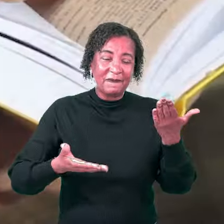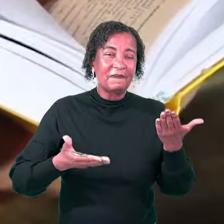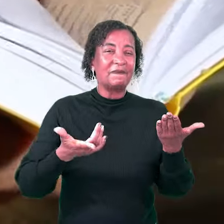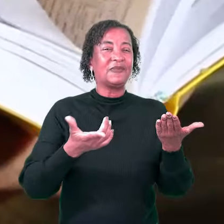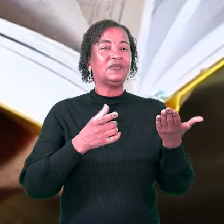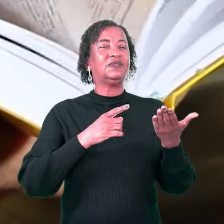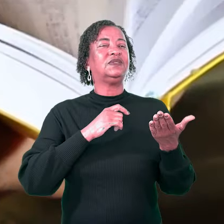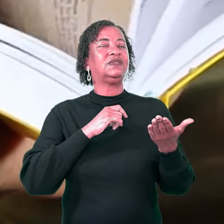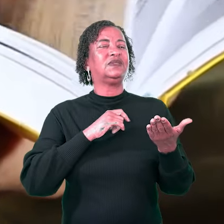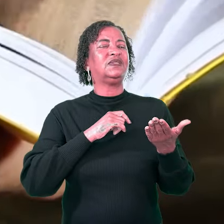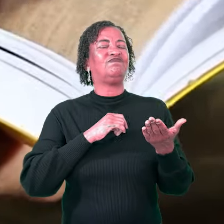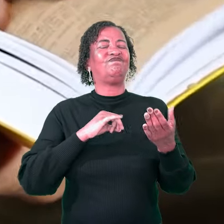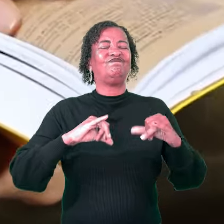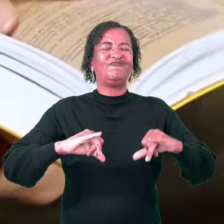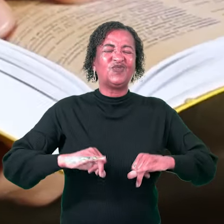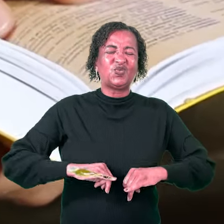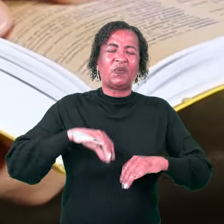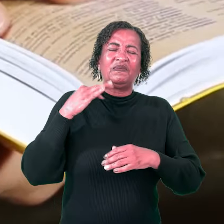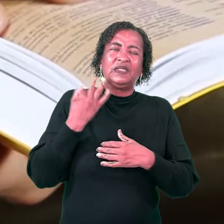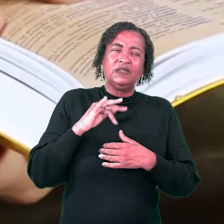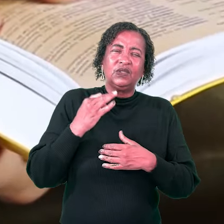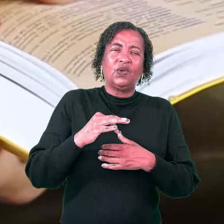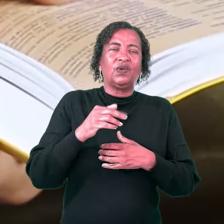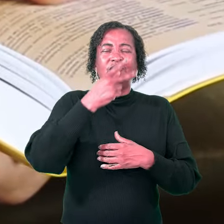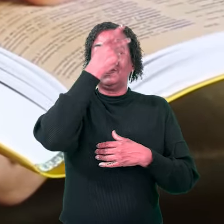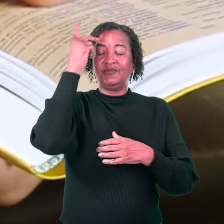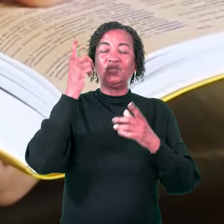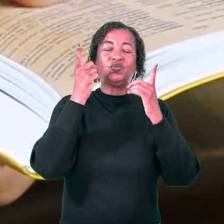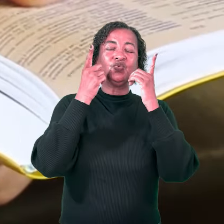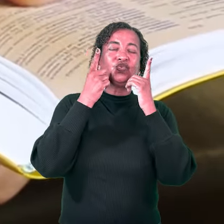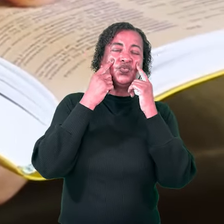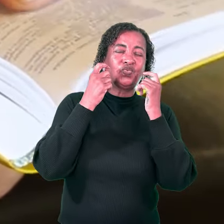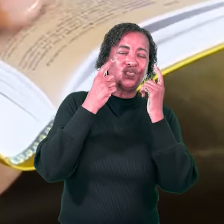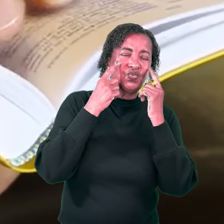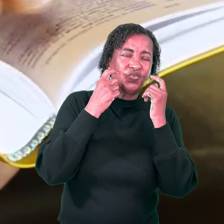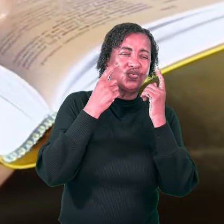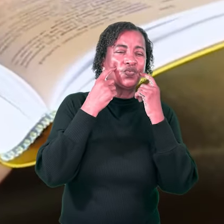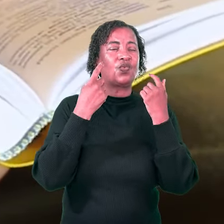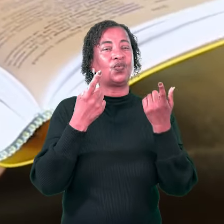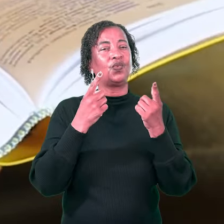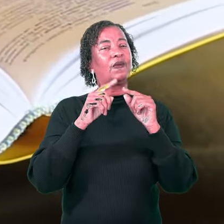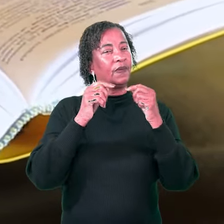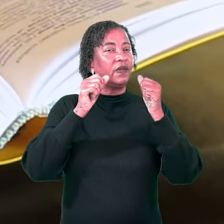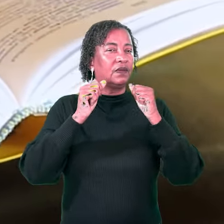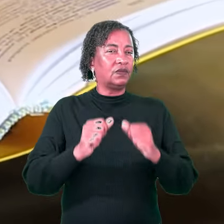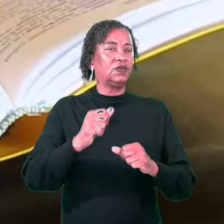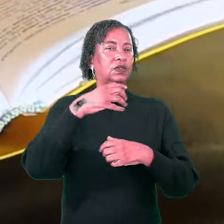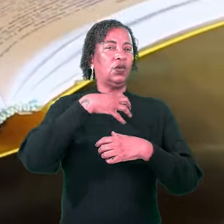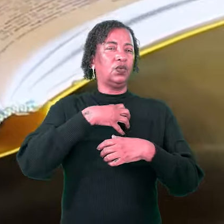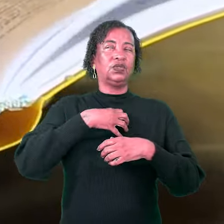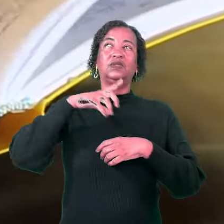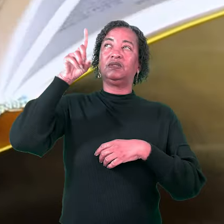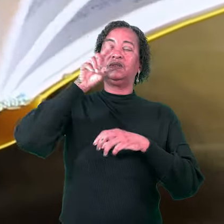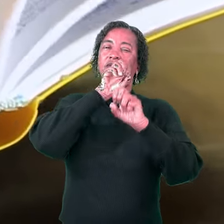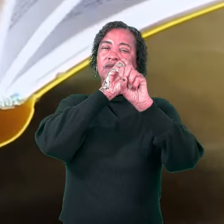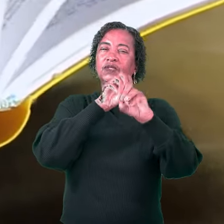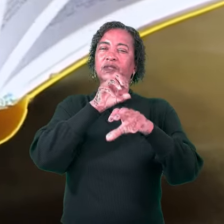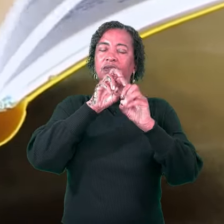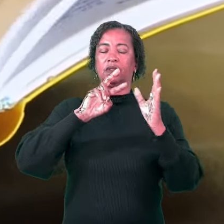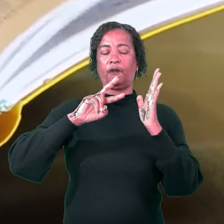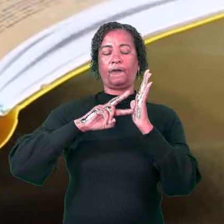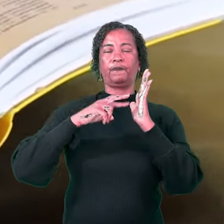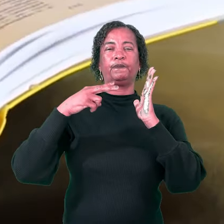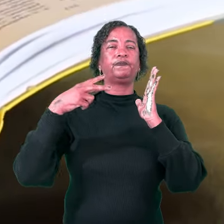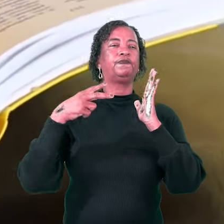pessoas porque fracassar dói. Você chora e lamenta quando fracassa, mas isso pode ser uma maneira de Deus ensiná-lo o